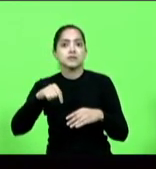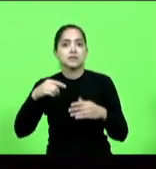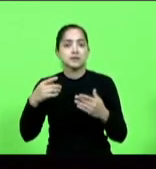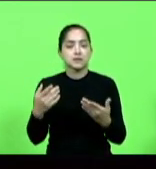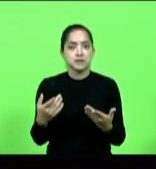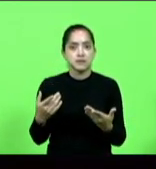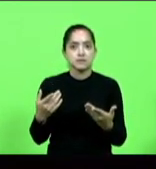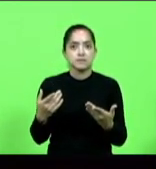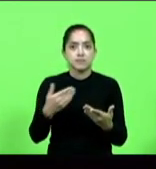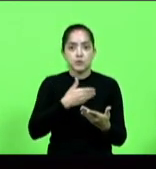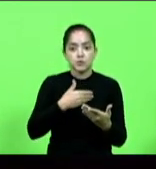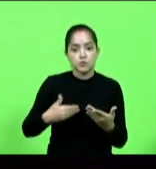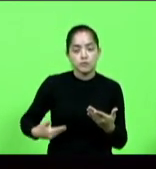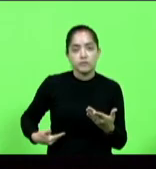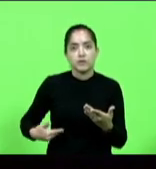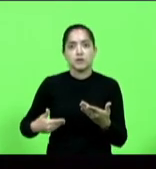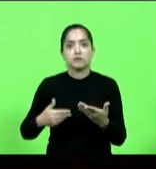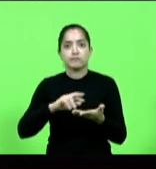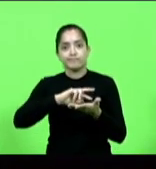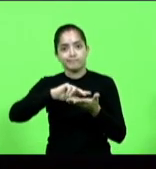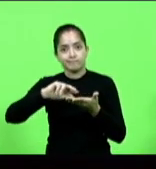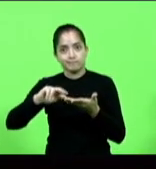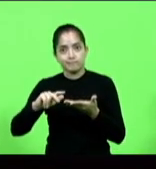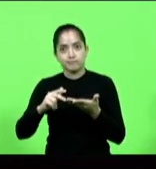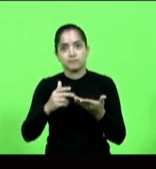e seus trabalhos muito obrigado